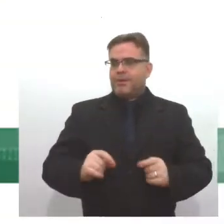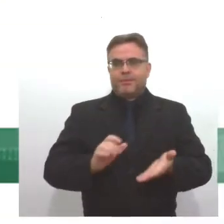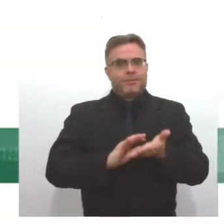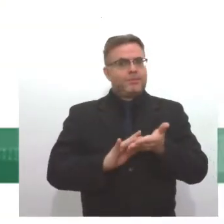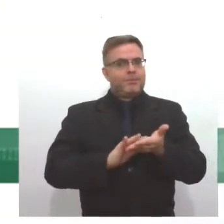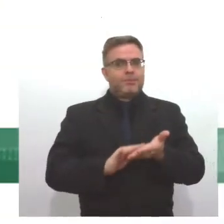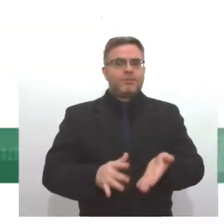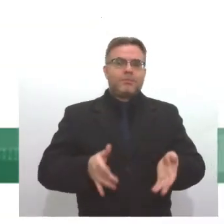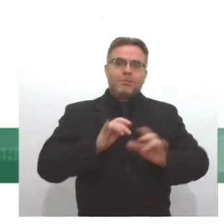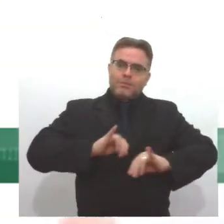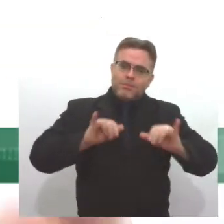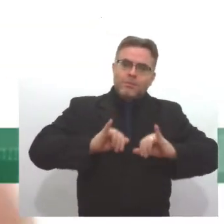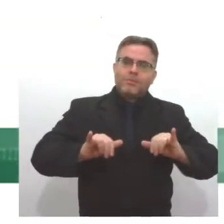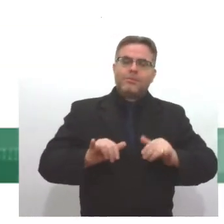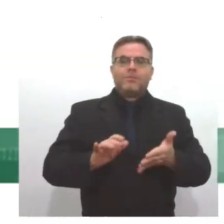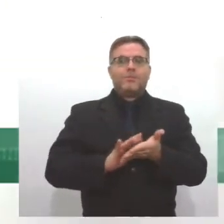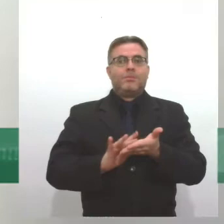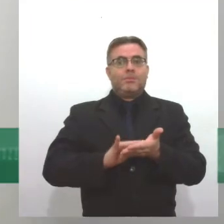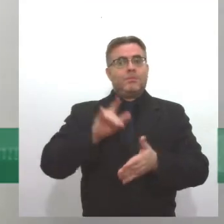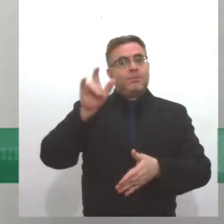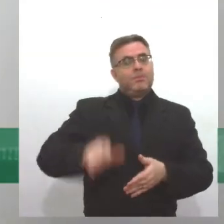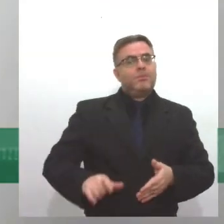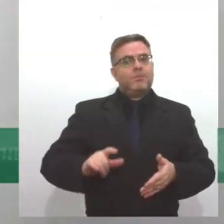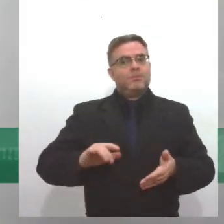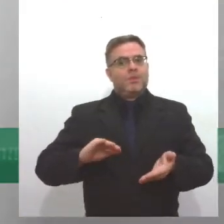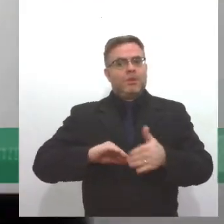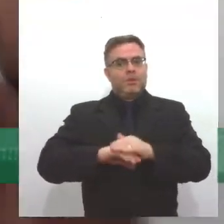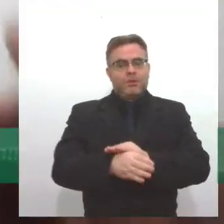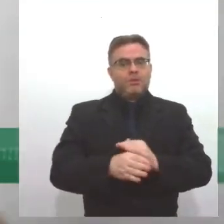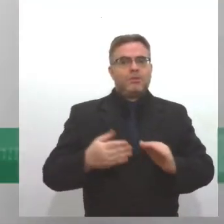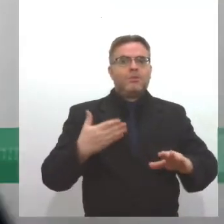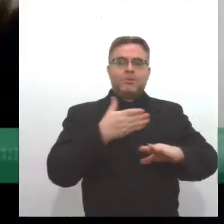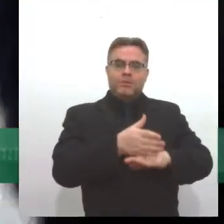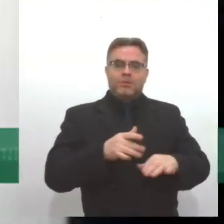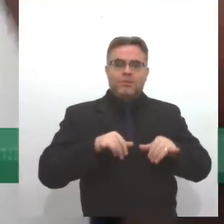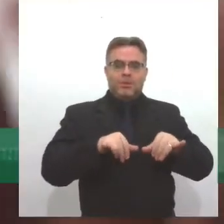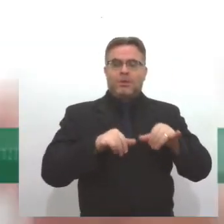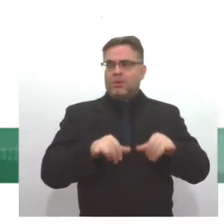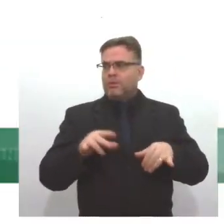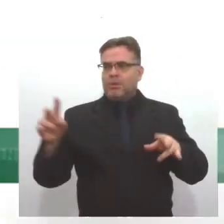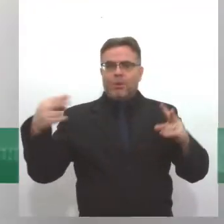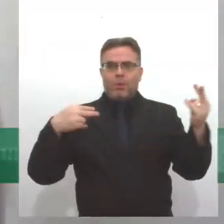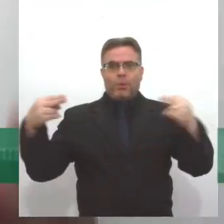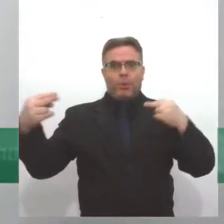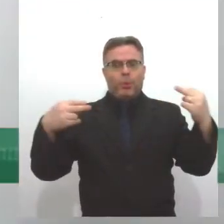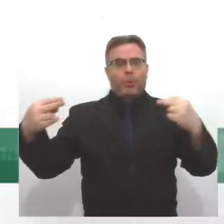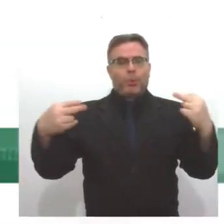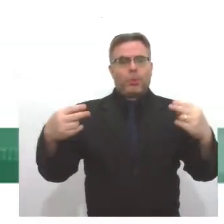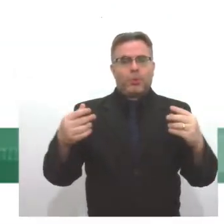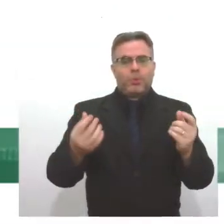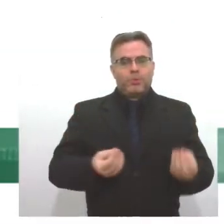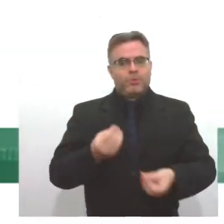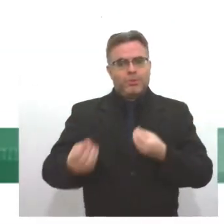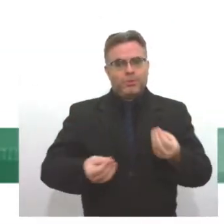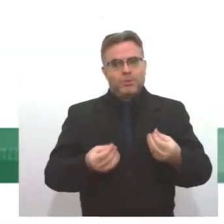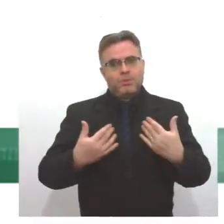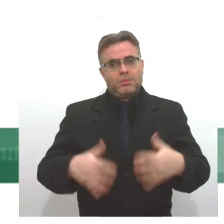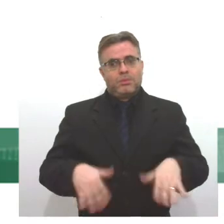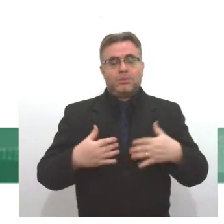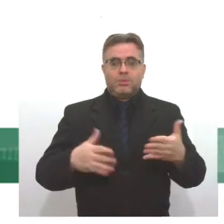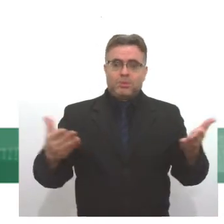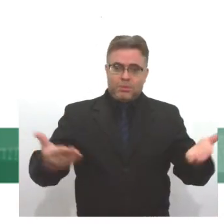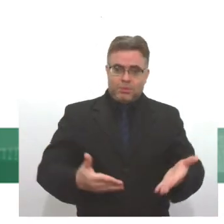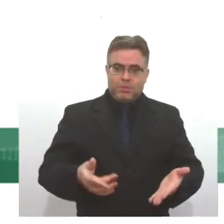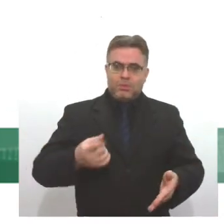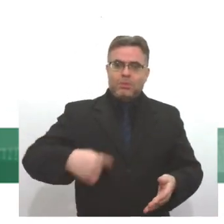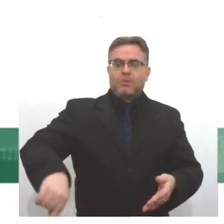reportagem ele falou. Se é uma cigana tradicional, se for no supermercado, os olhares, já vai ficar aqueles olhares incômodos, então assim, hoje nós